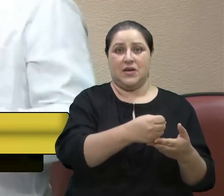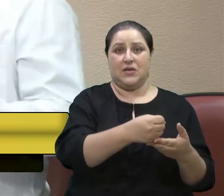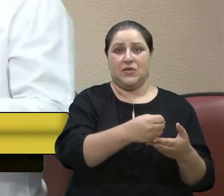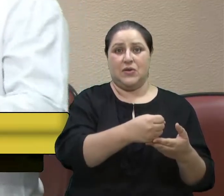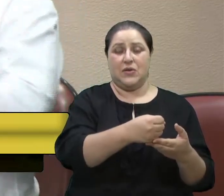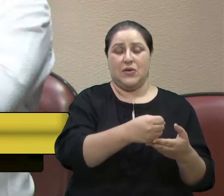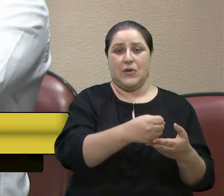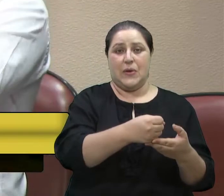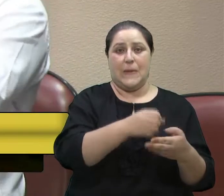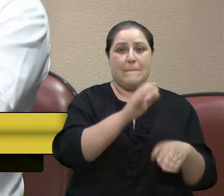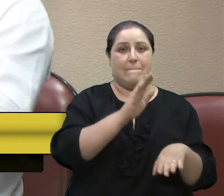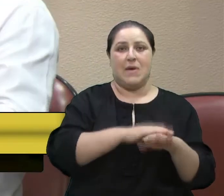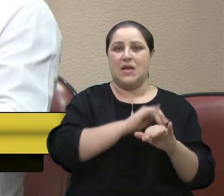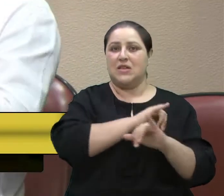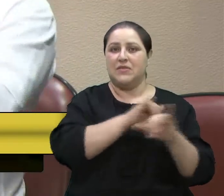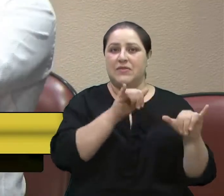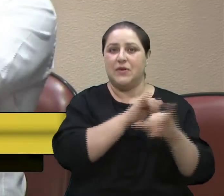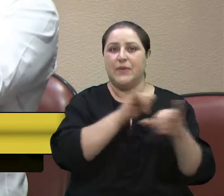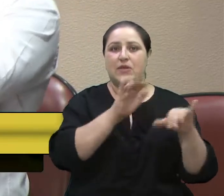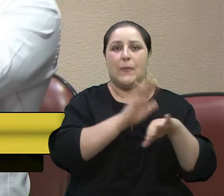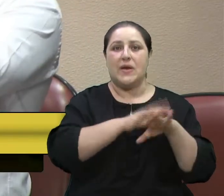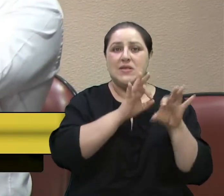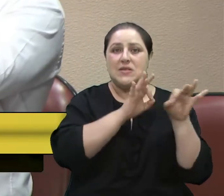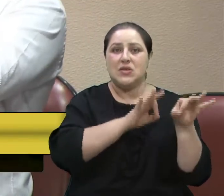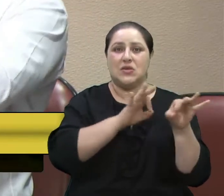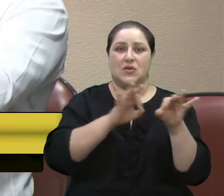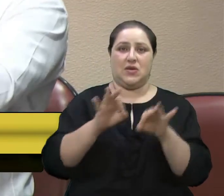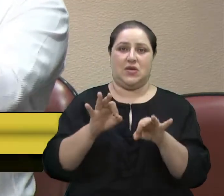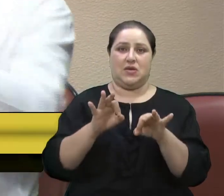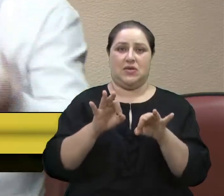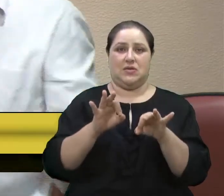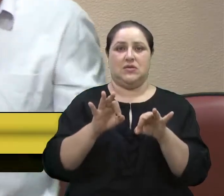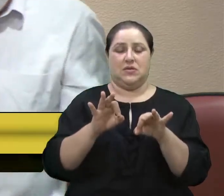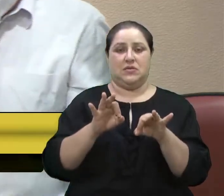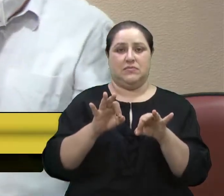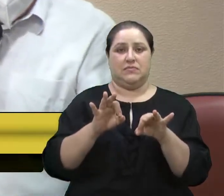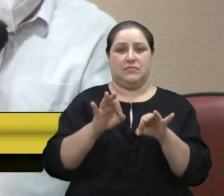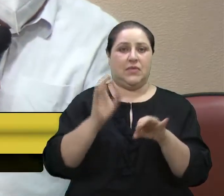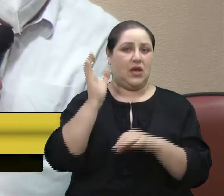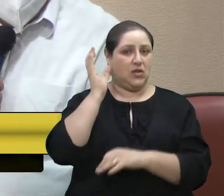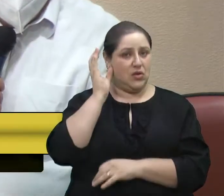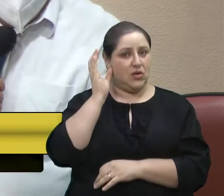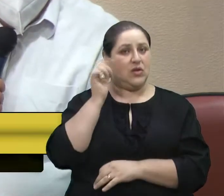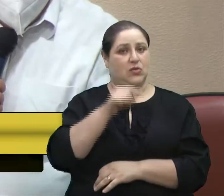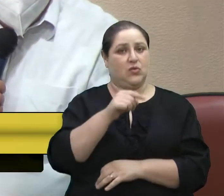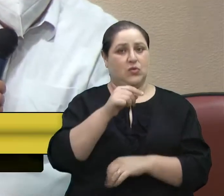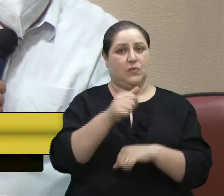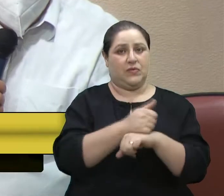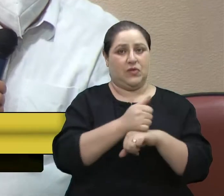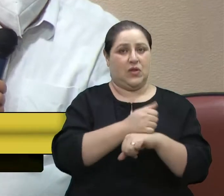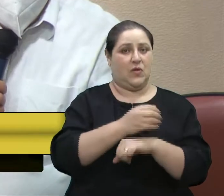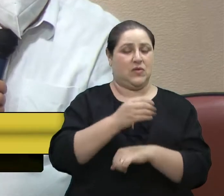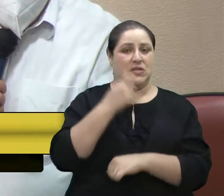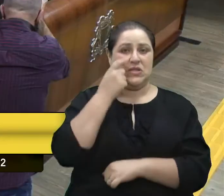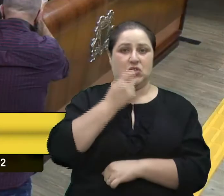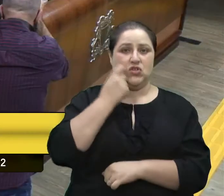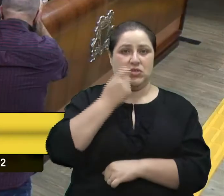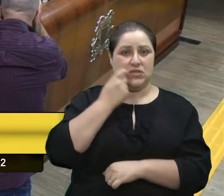informação mais correta, vereador Cadore, formação em dentista, que é